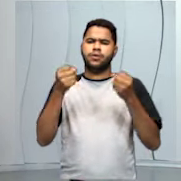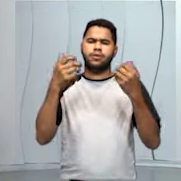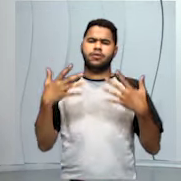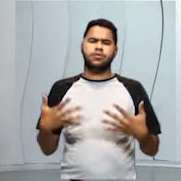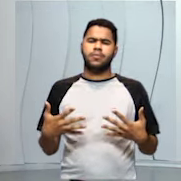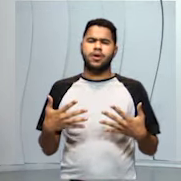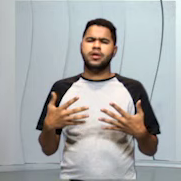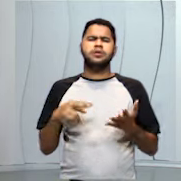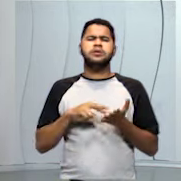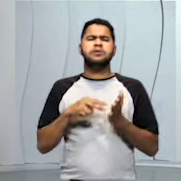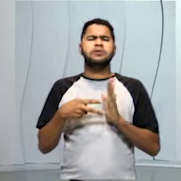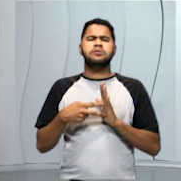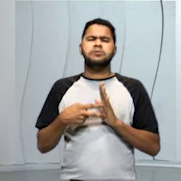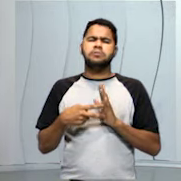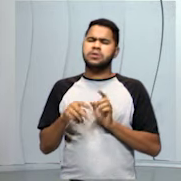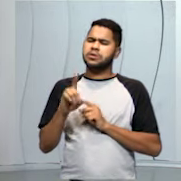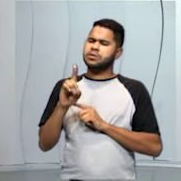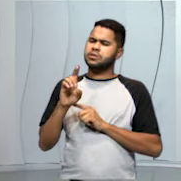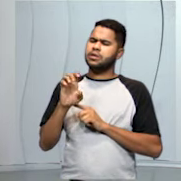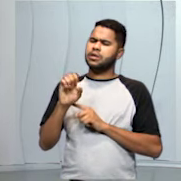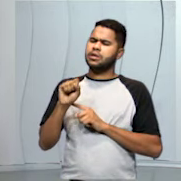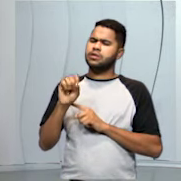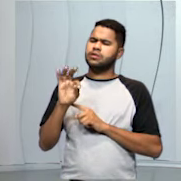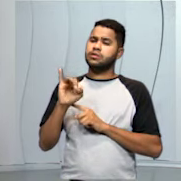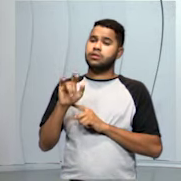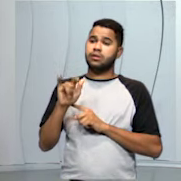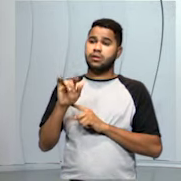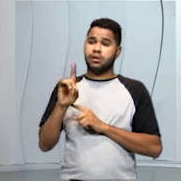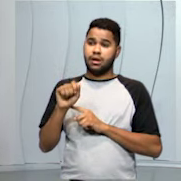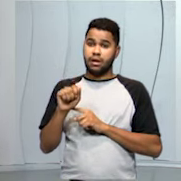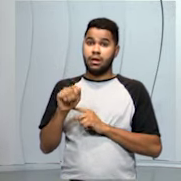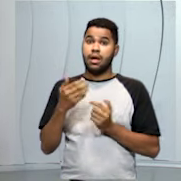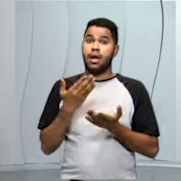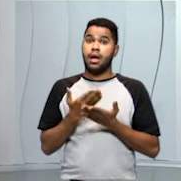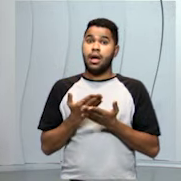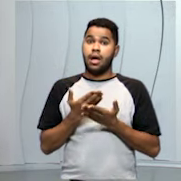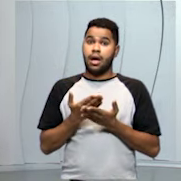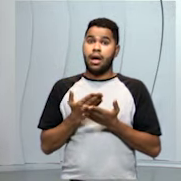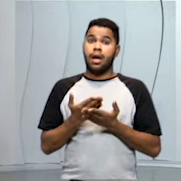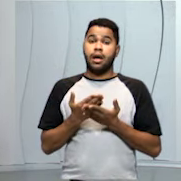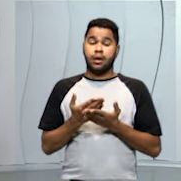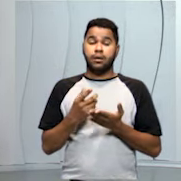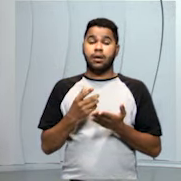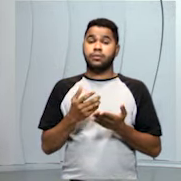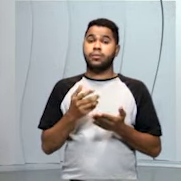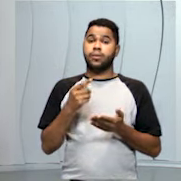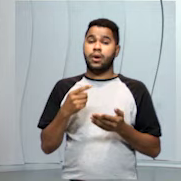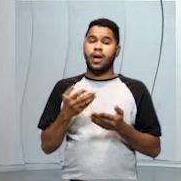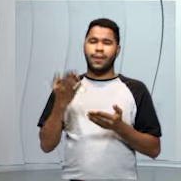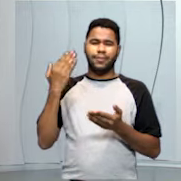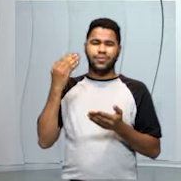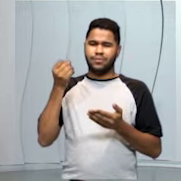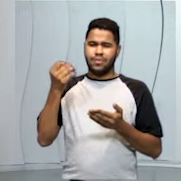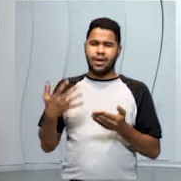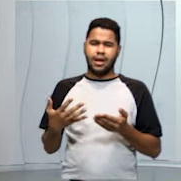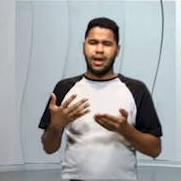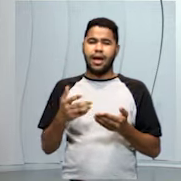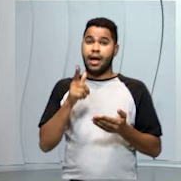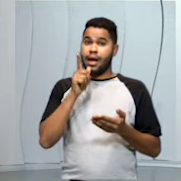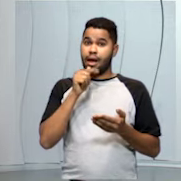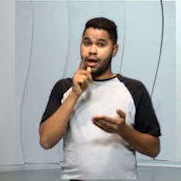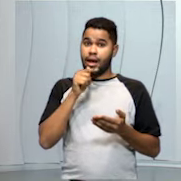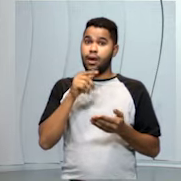destilada. Porque a água que nós bebemos é uma água repleta de sais minerais. Então, ela é uma